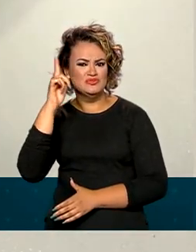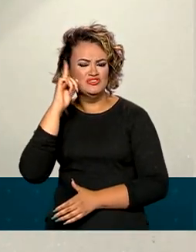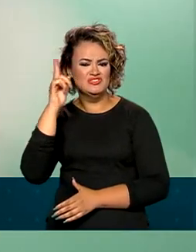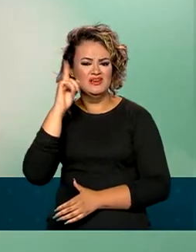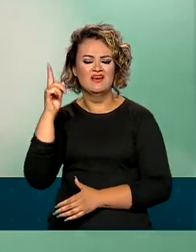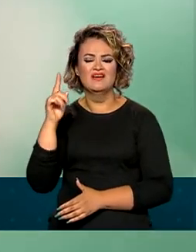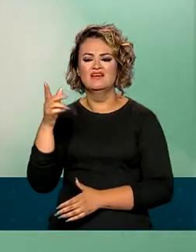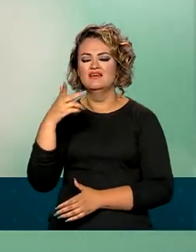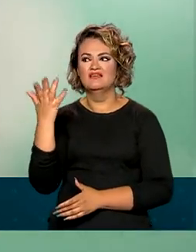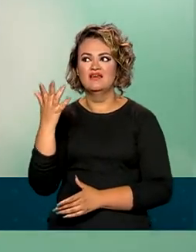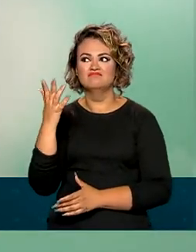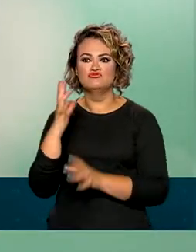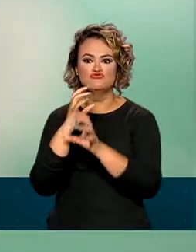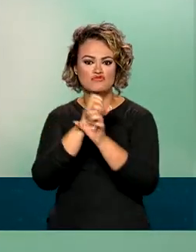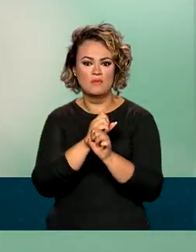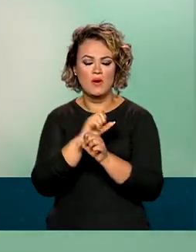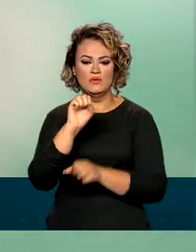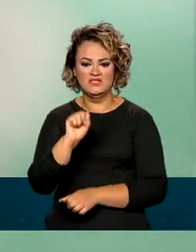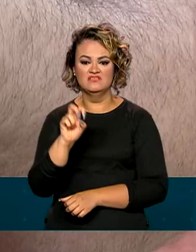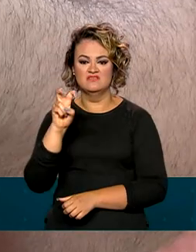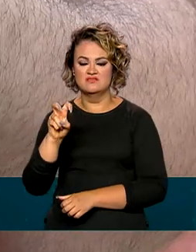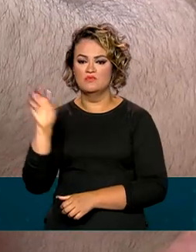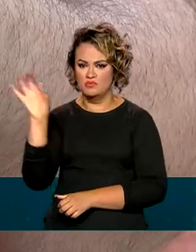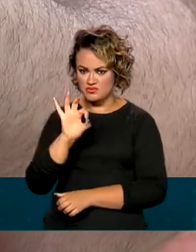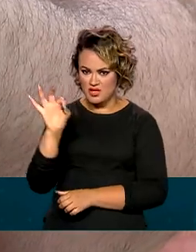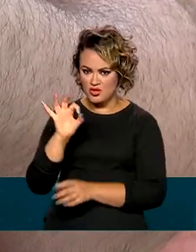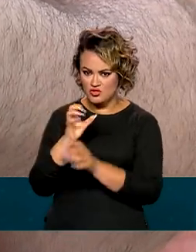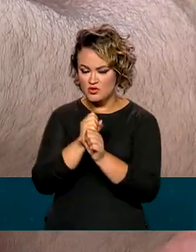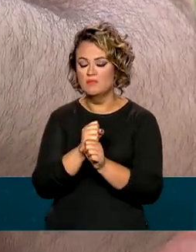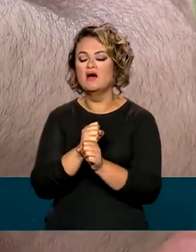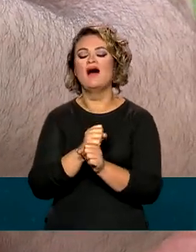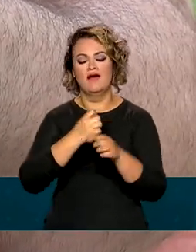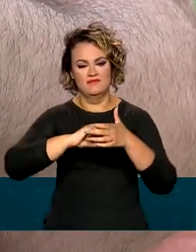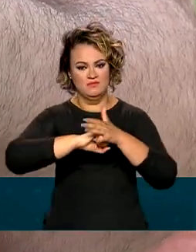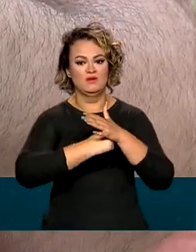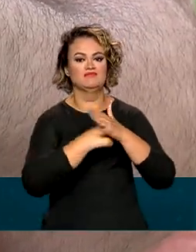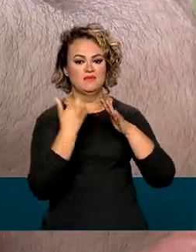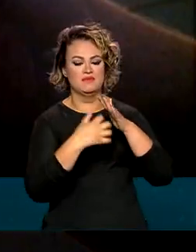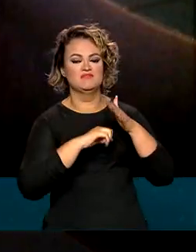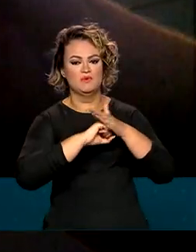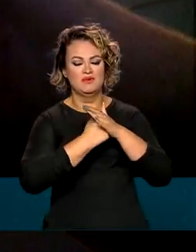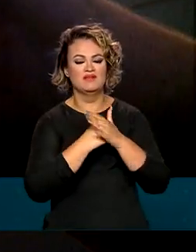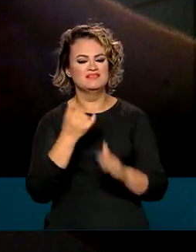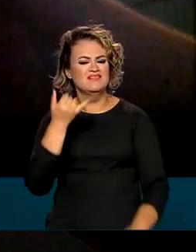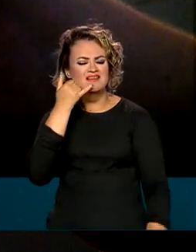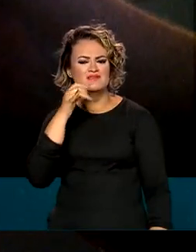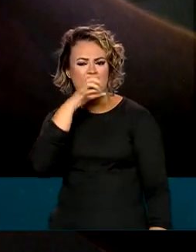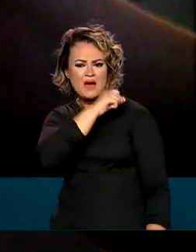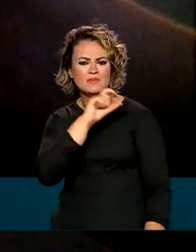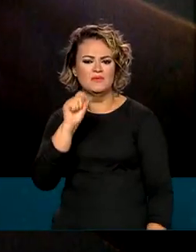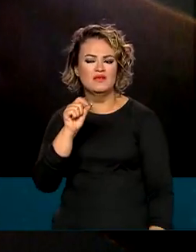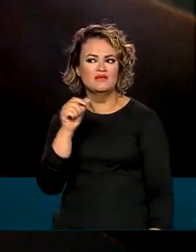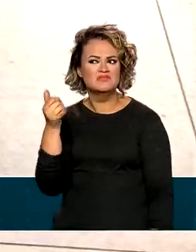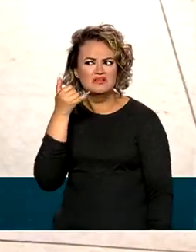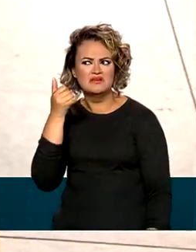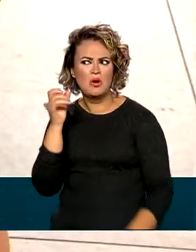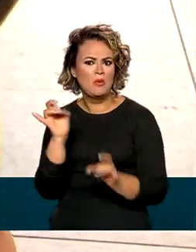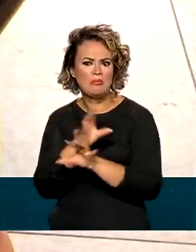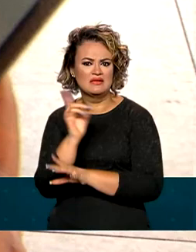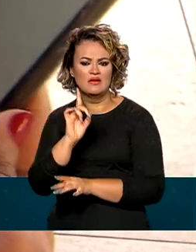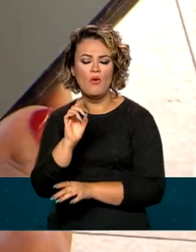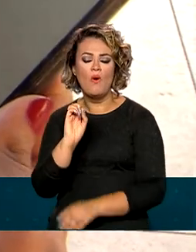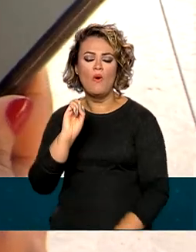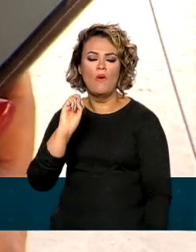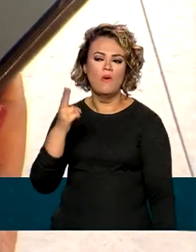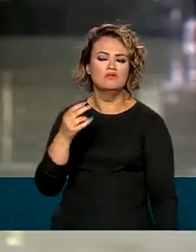de forma que elas superem 85% das ligações totais. Essas chamadas curtas são aquelas não completadas e aquelas com